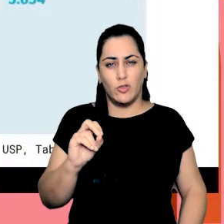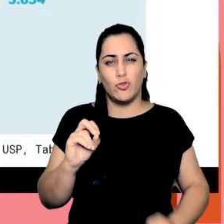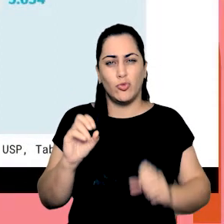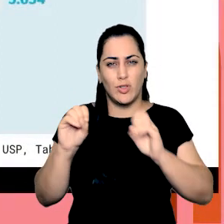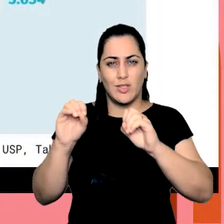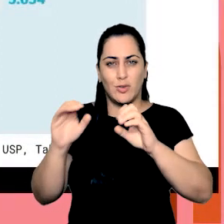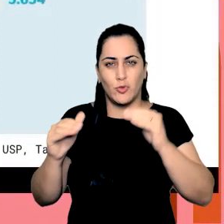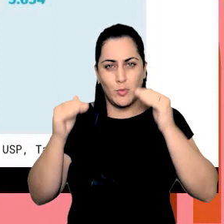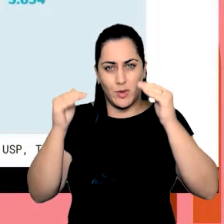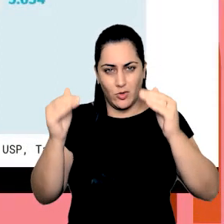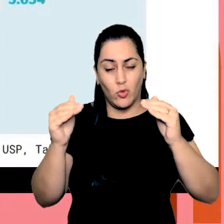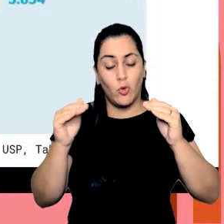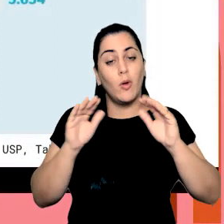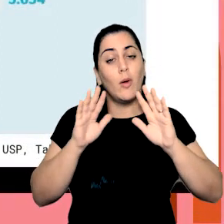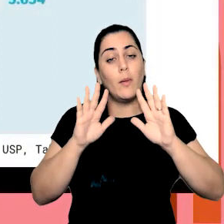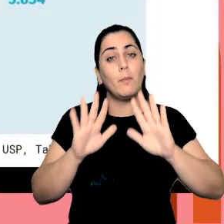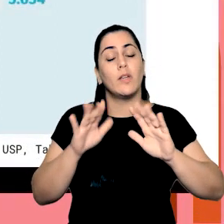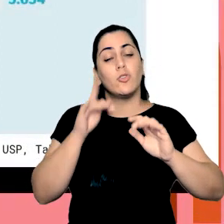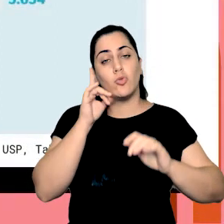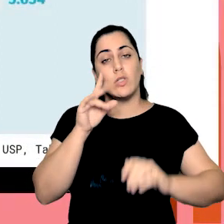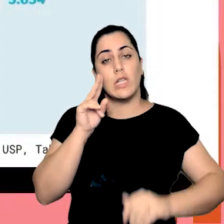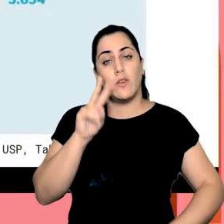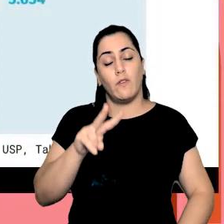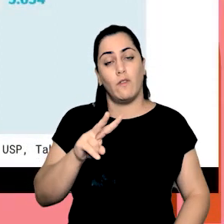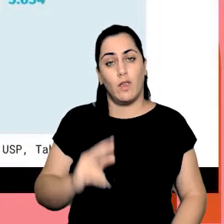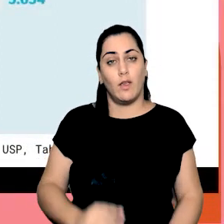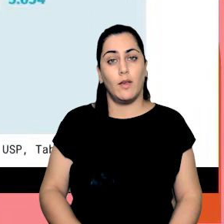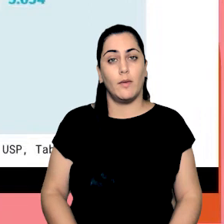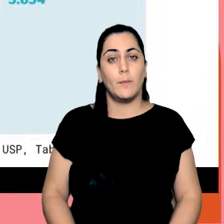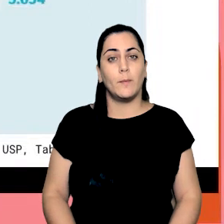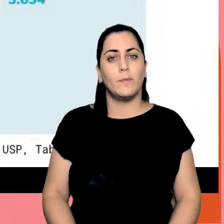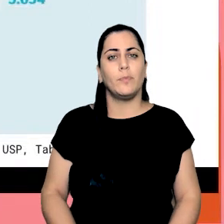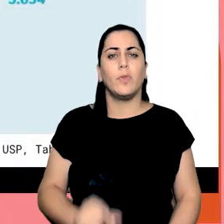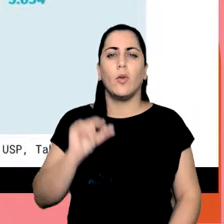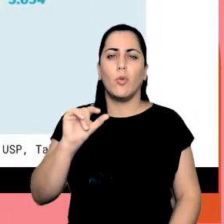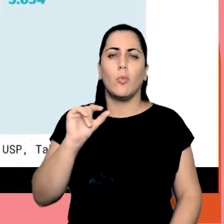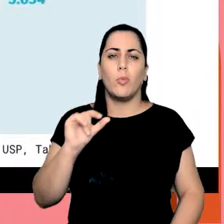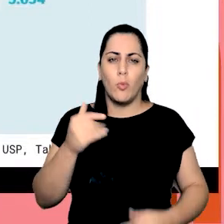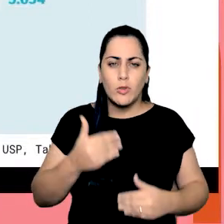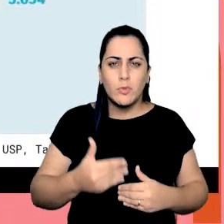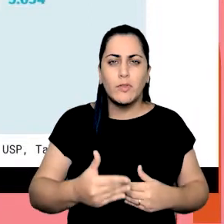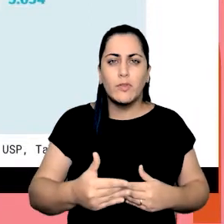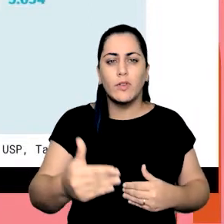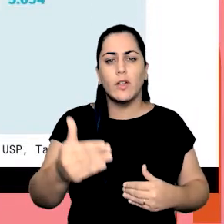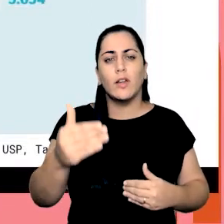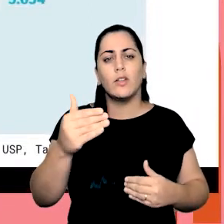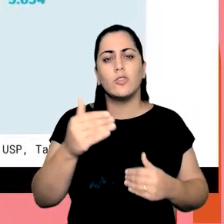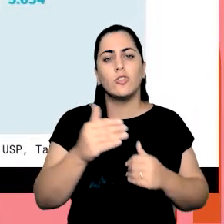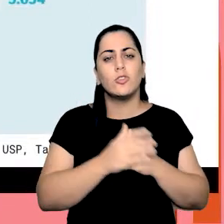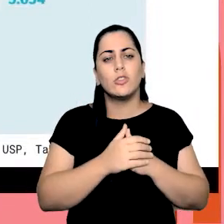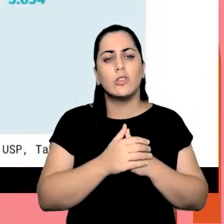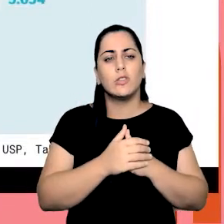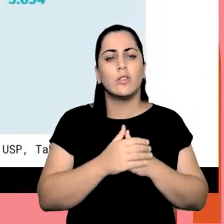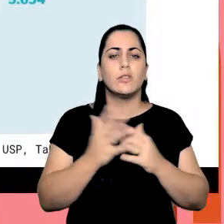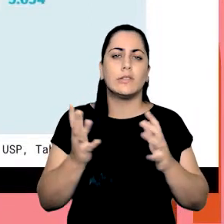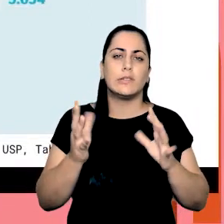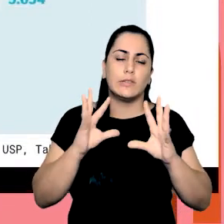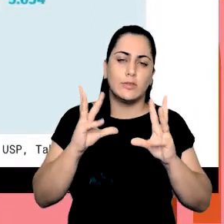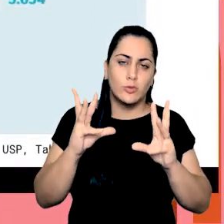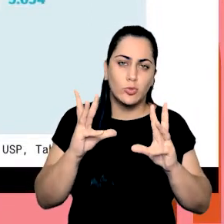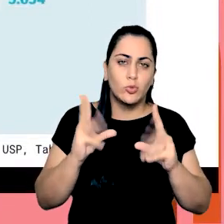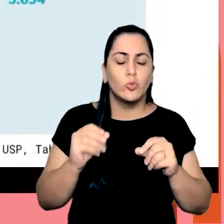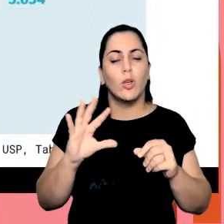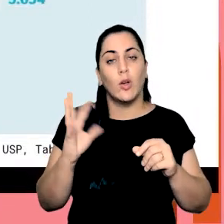superior de 2020, mas a gente observa também que indo para um pouquinho mais para frente mesmo, com todas essas